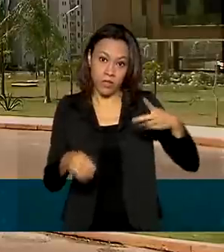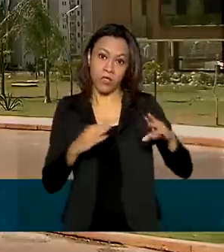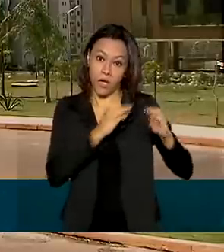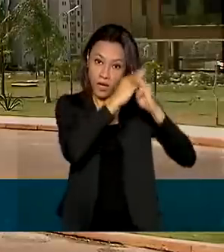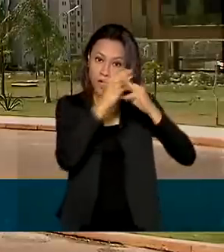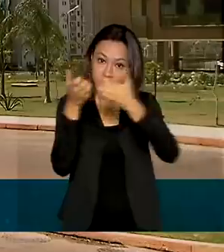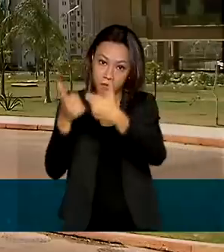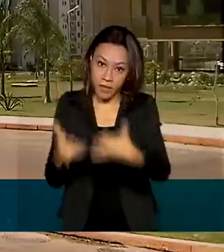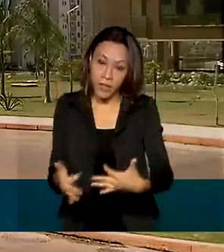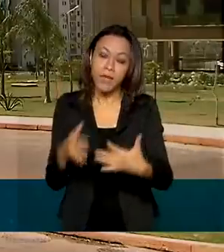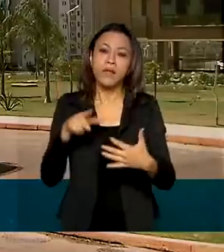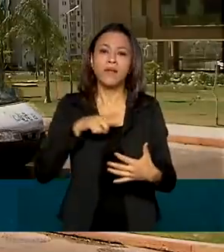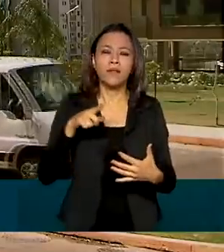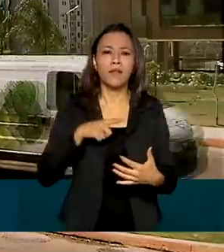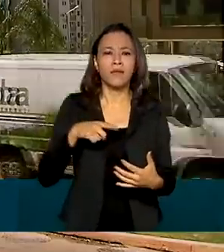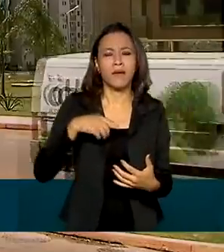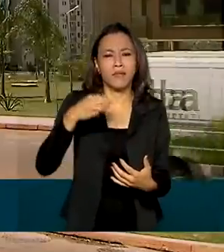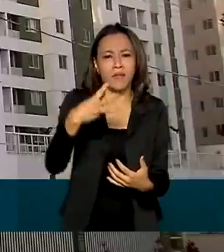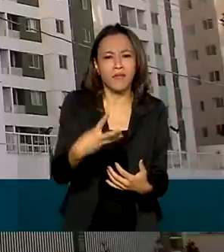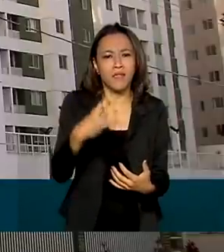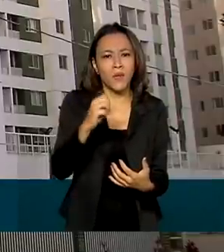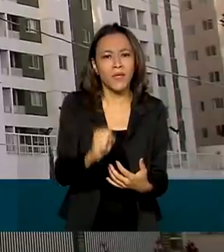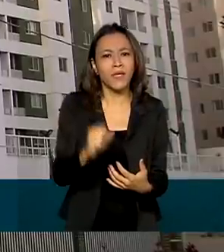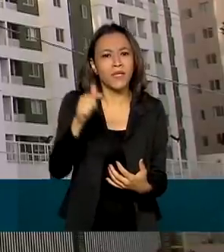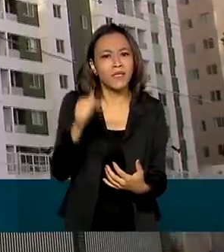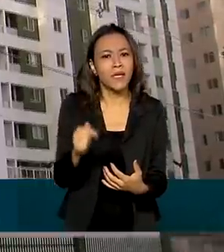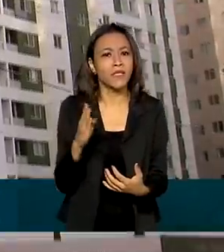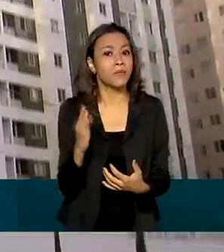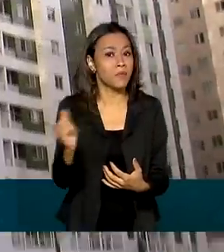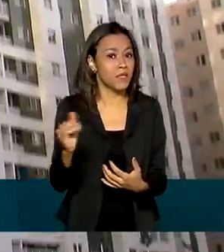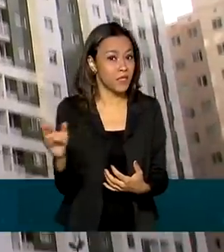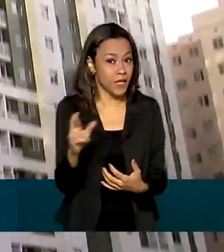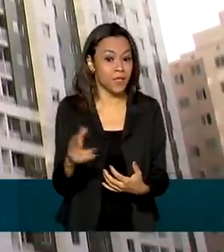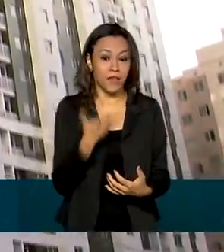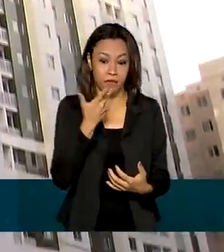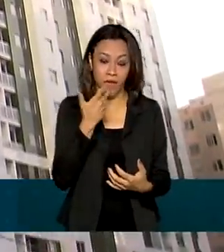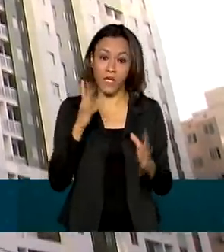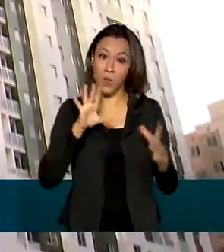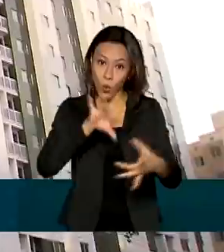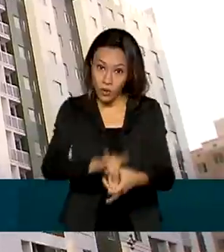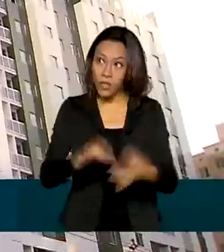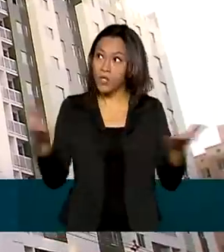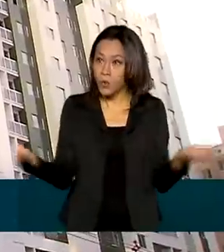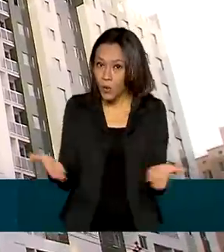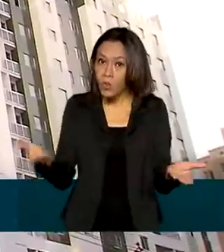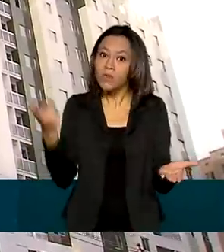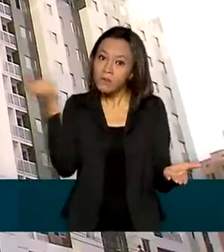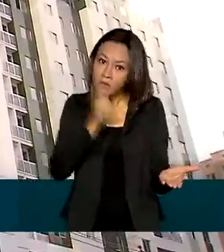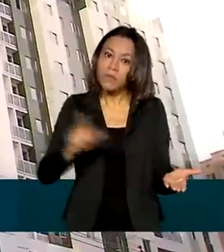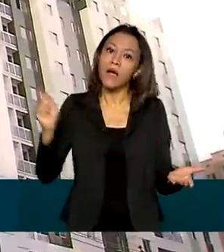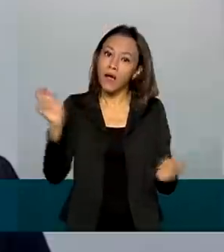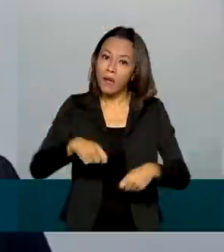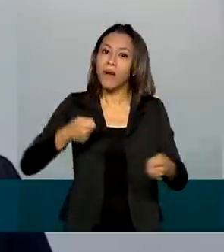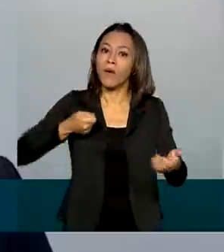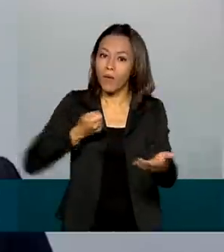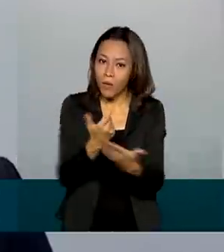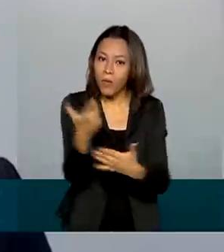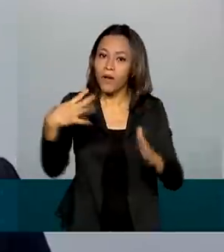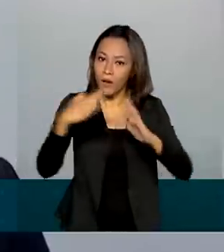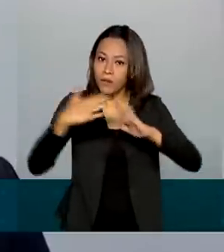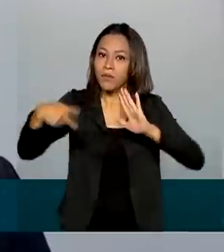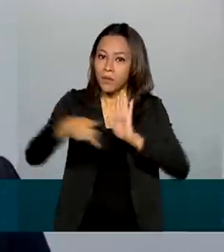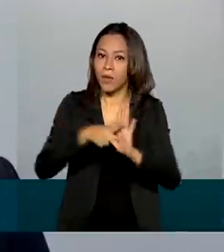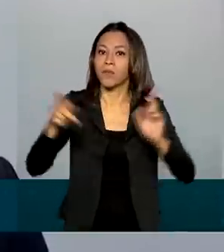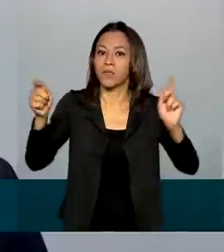387 bilhões de reais e acredita que o atual cenário favorece a aquisição do imóvel. Nós temos